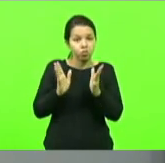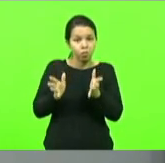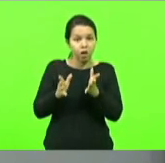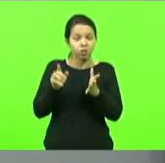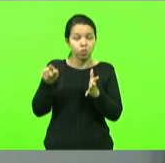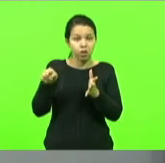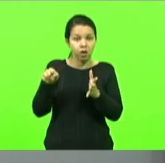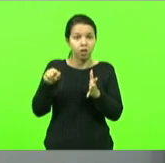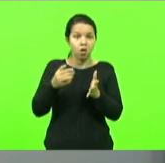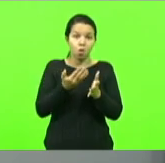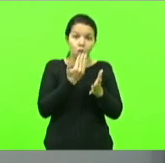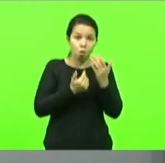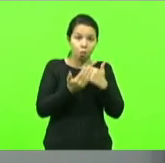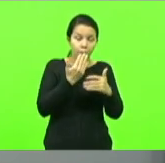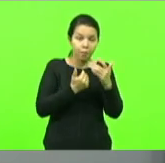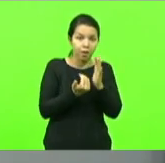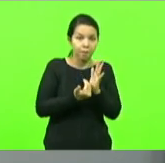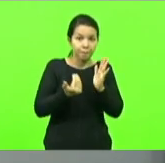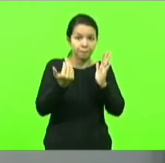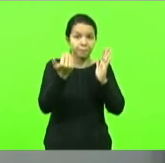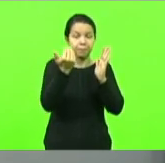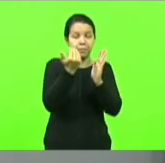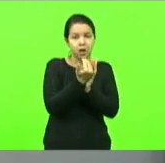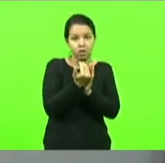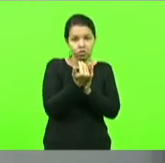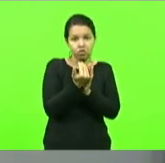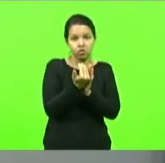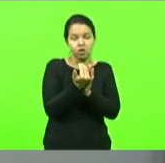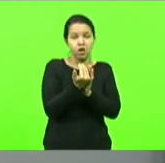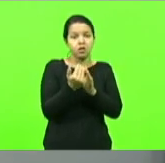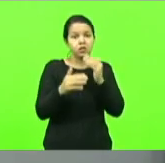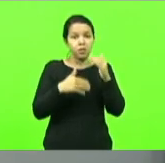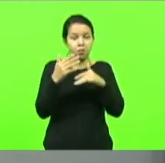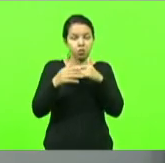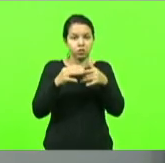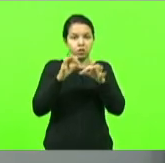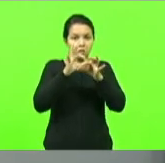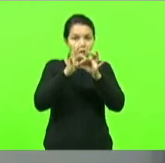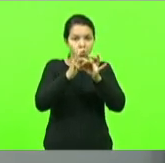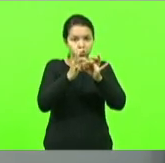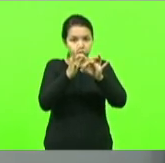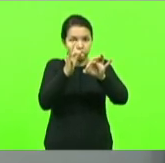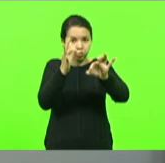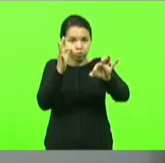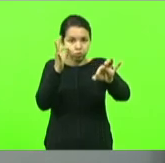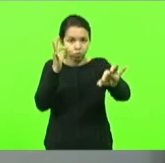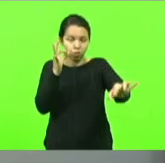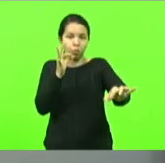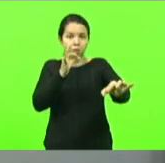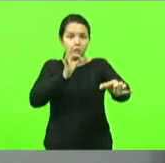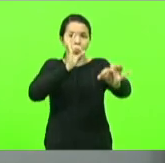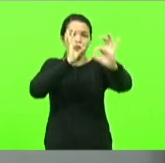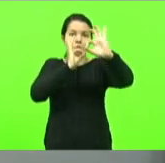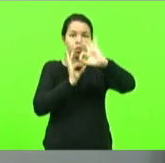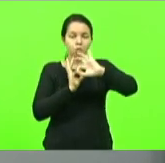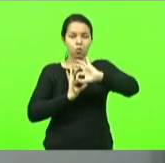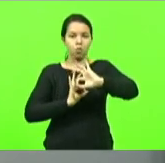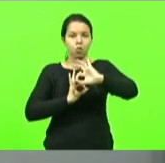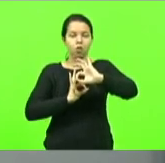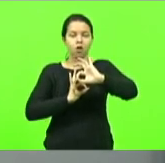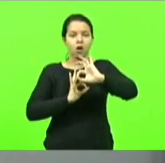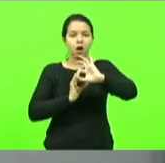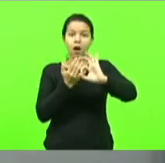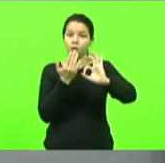mais e depois eles colocam um tubo injeto alimento para que o fígado